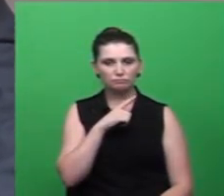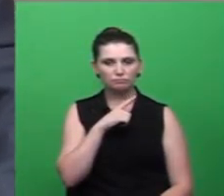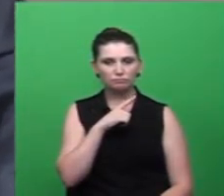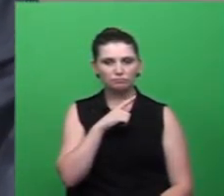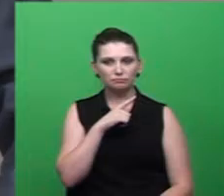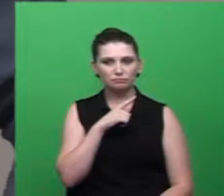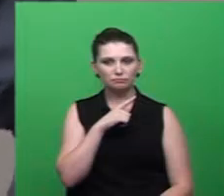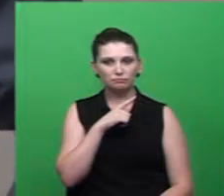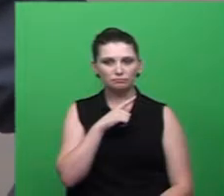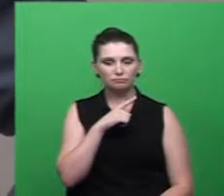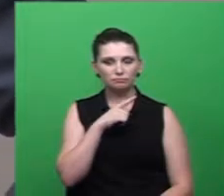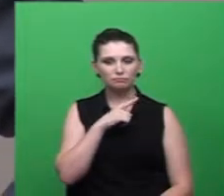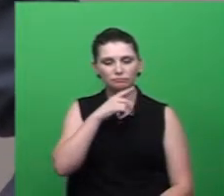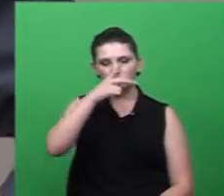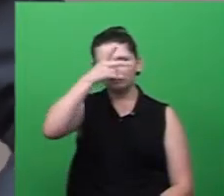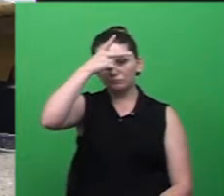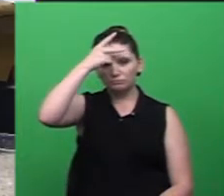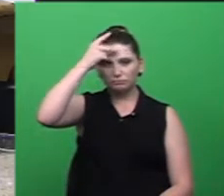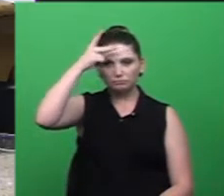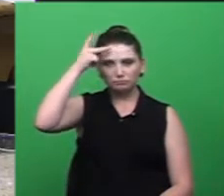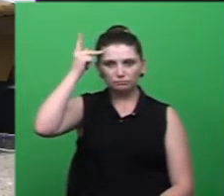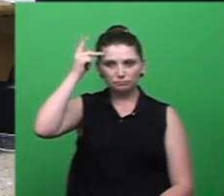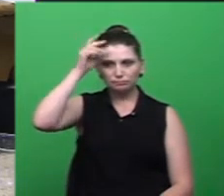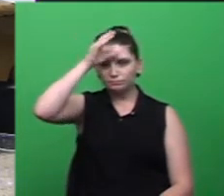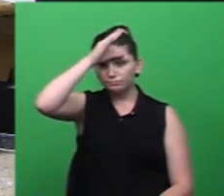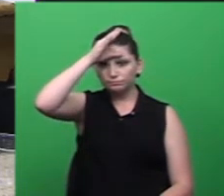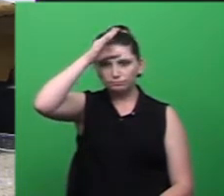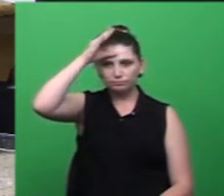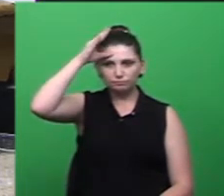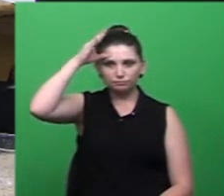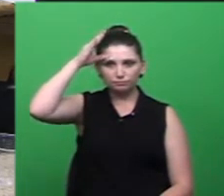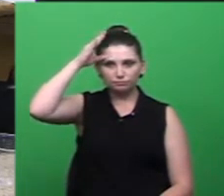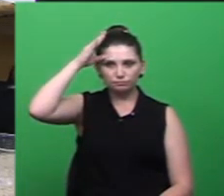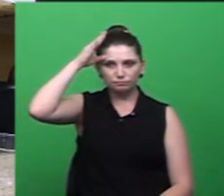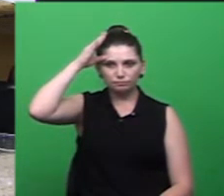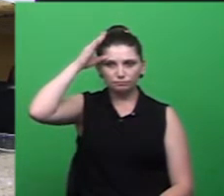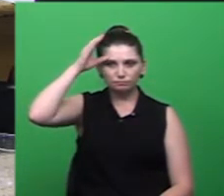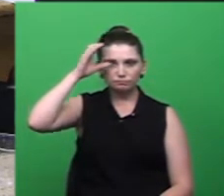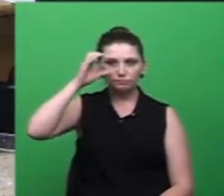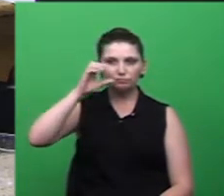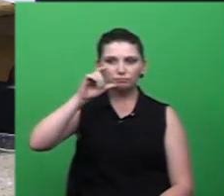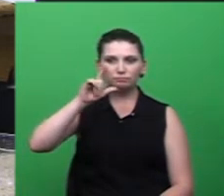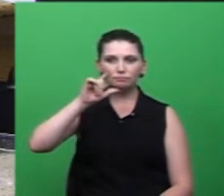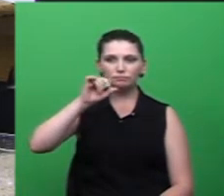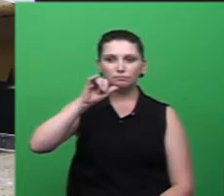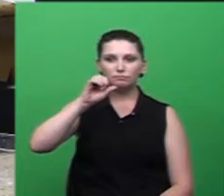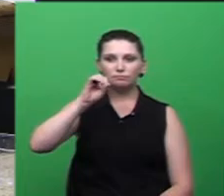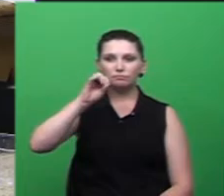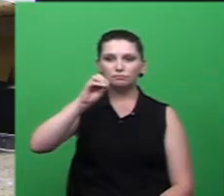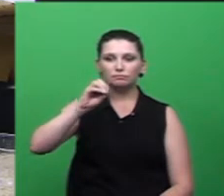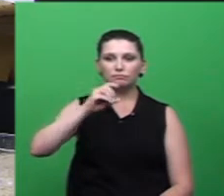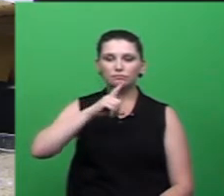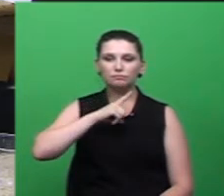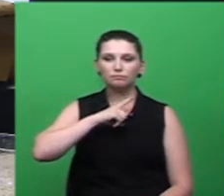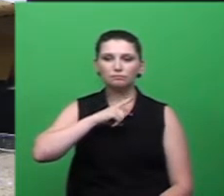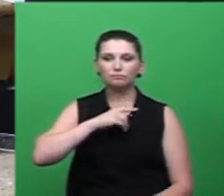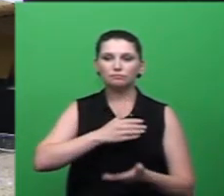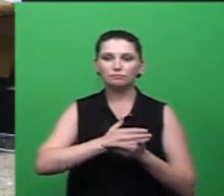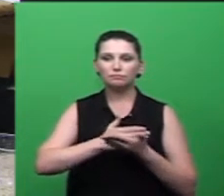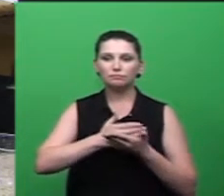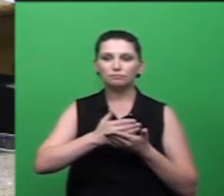quando o prefeito de Criciúma era a Clésio salvaram, o Conselho Nacional do Meio Ambiente, CONAMA, ele implantou a política